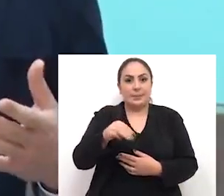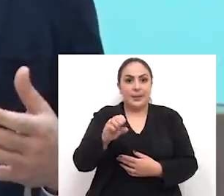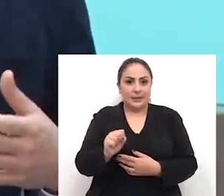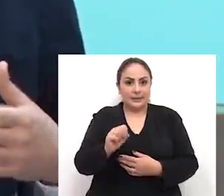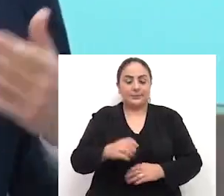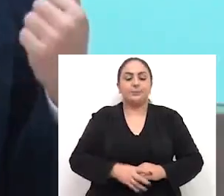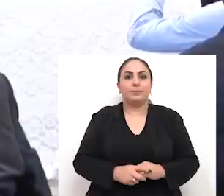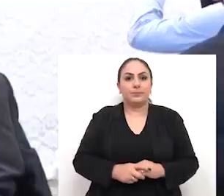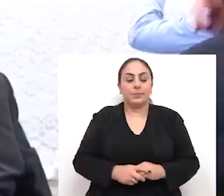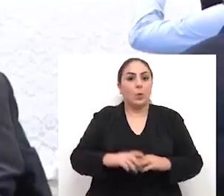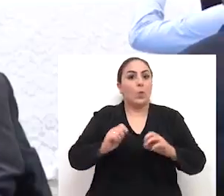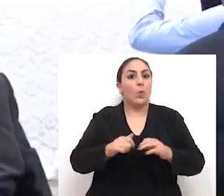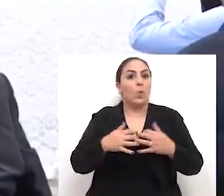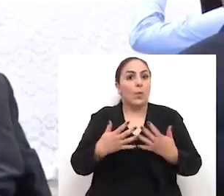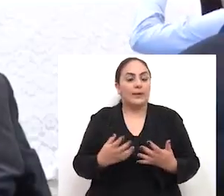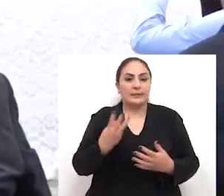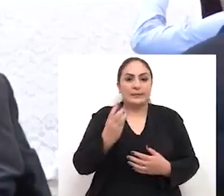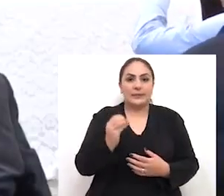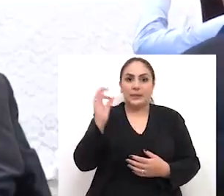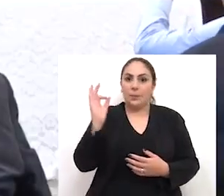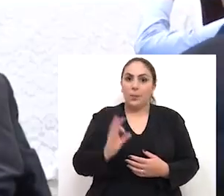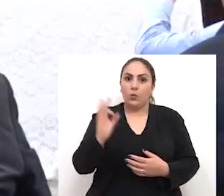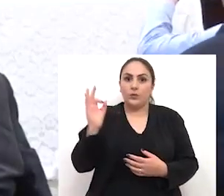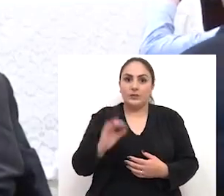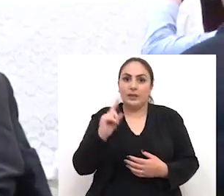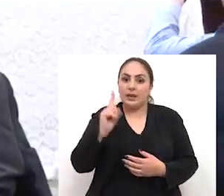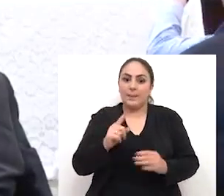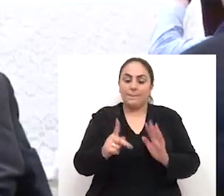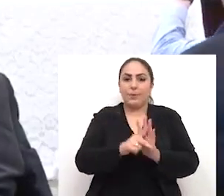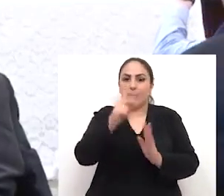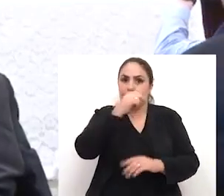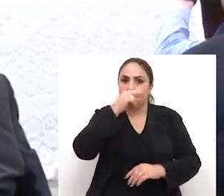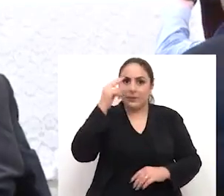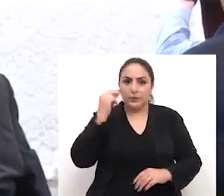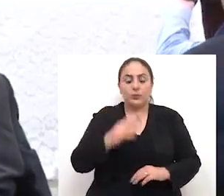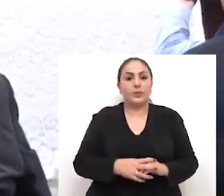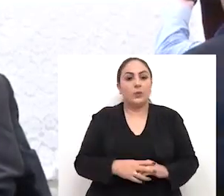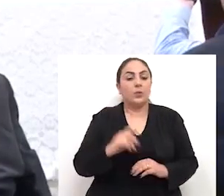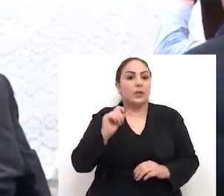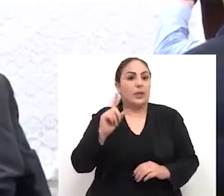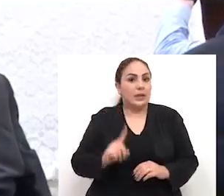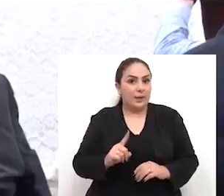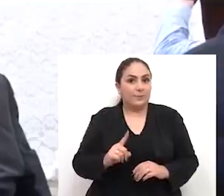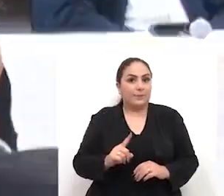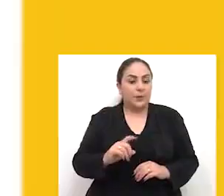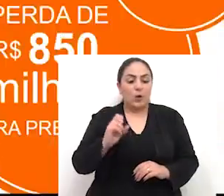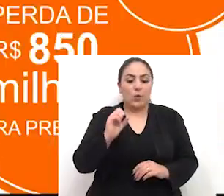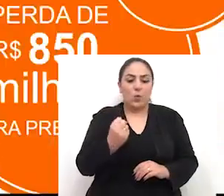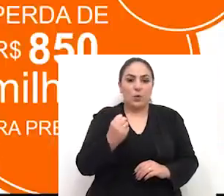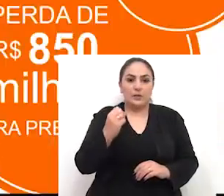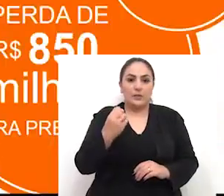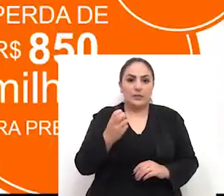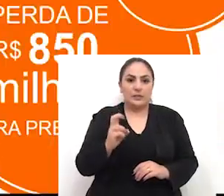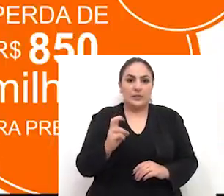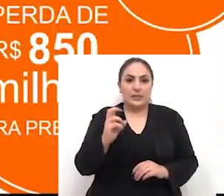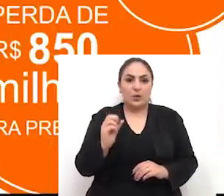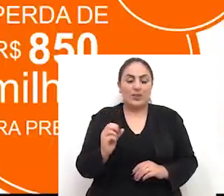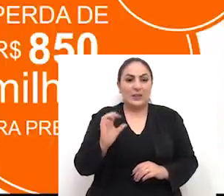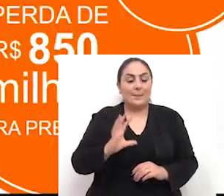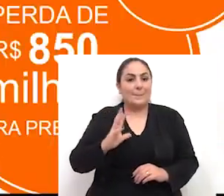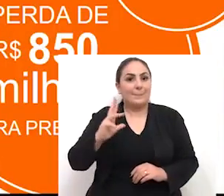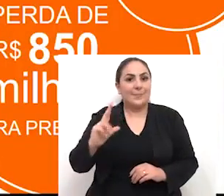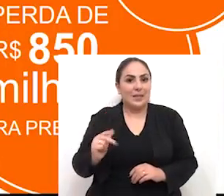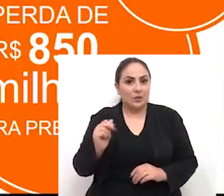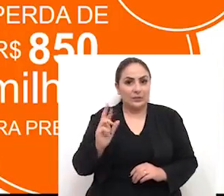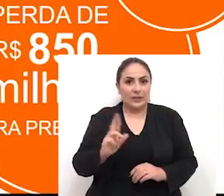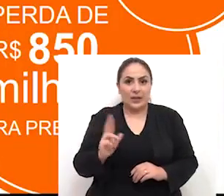ICMS, dos quais 30% são das prefeituras, ou seja, 850